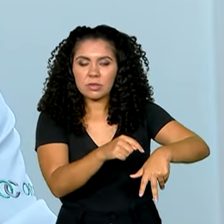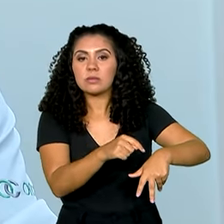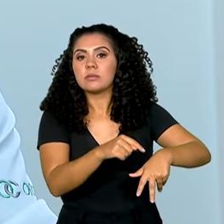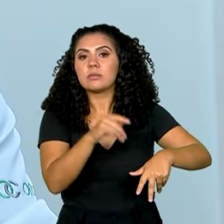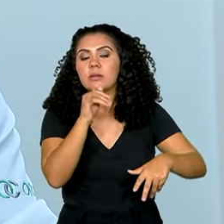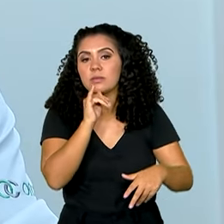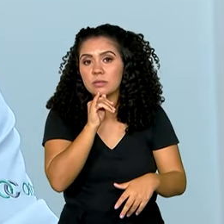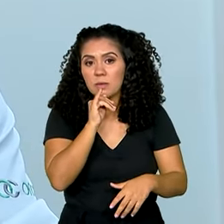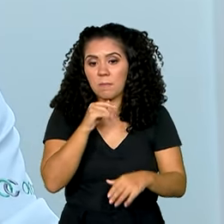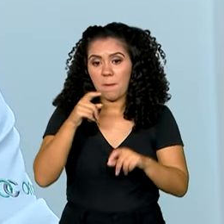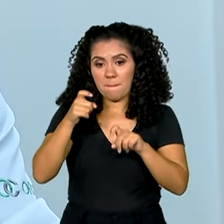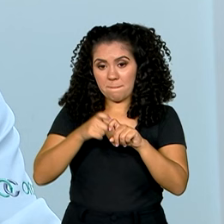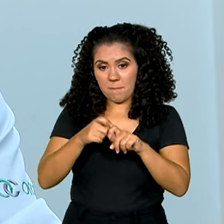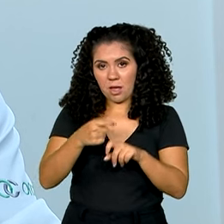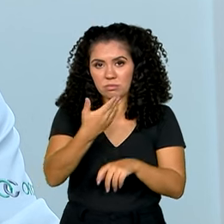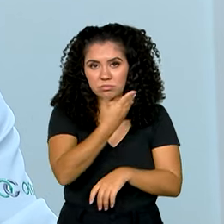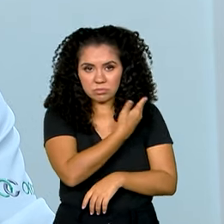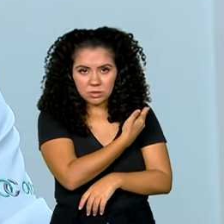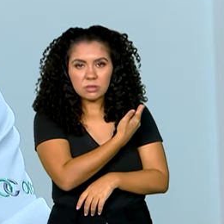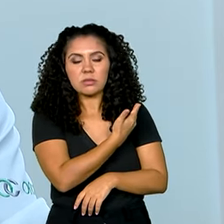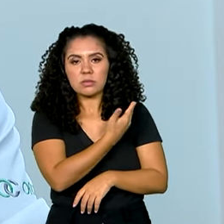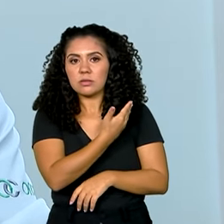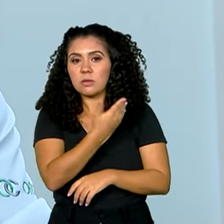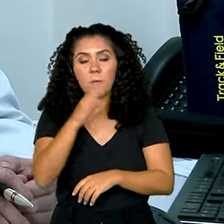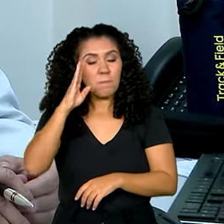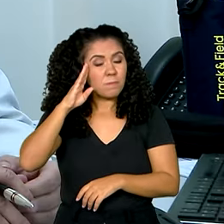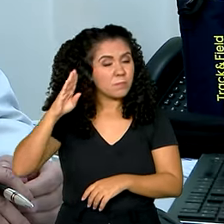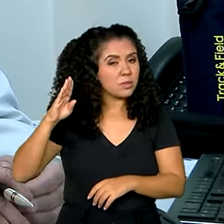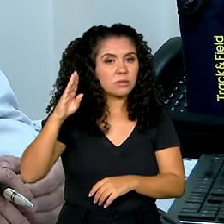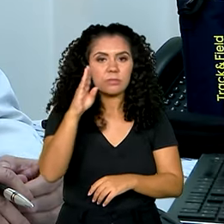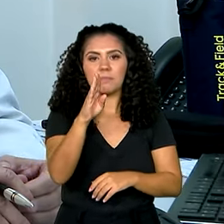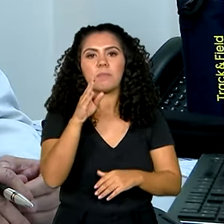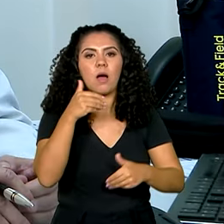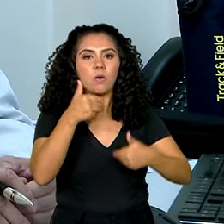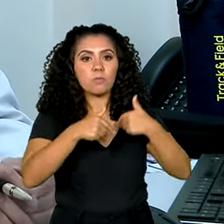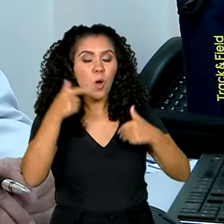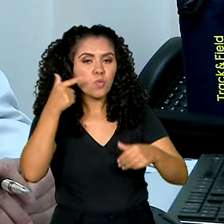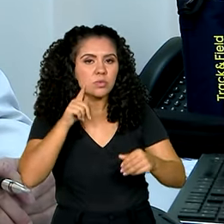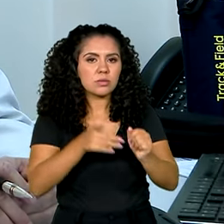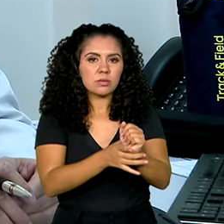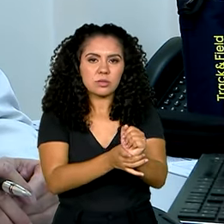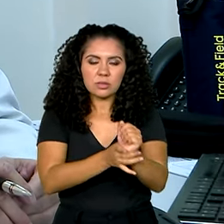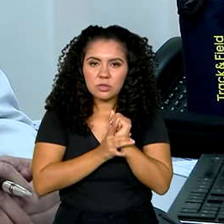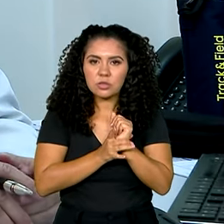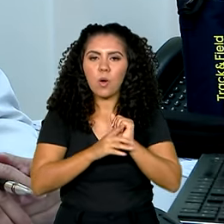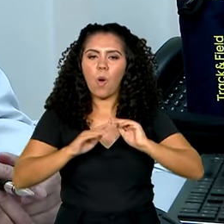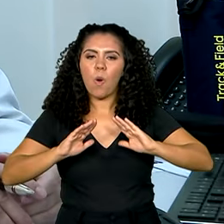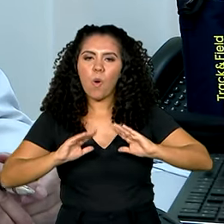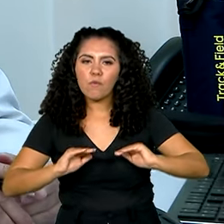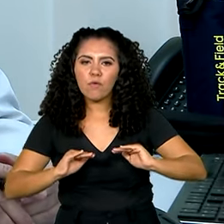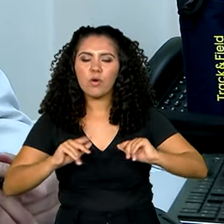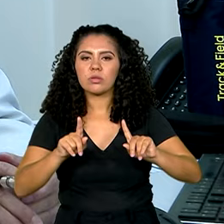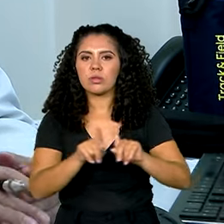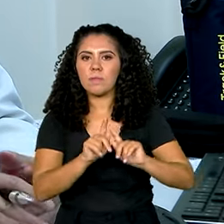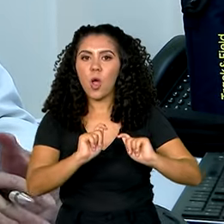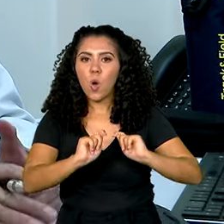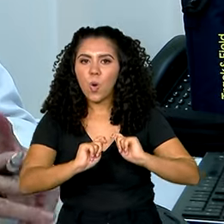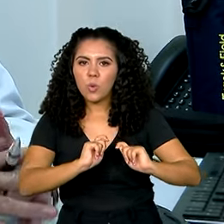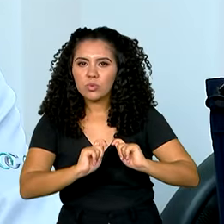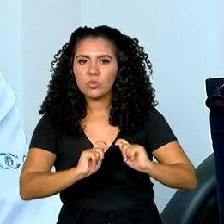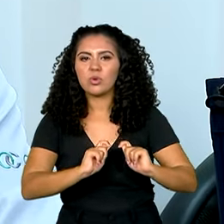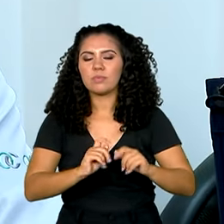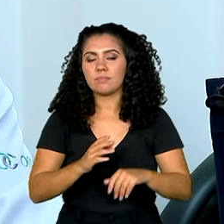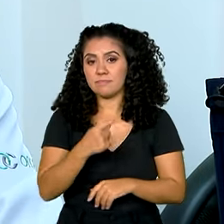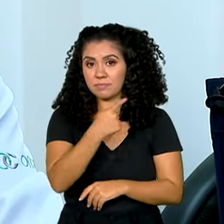Para este médico, um cuidado fundamental para garantir conforto e controle dos sintomas.